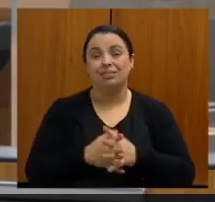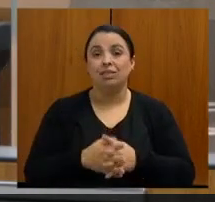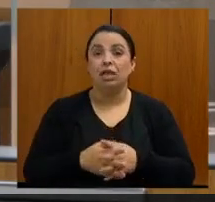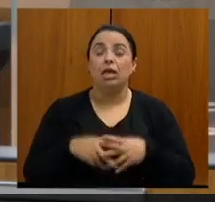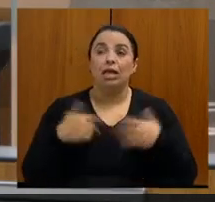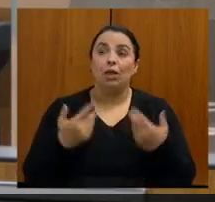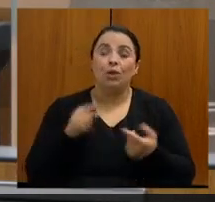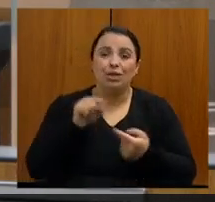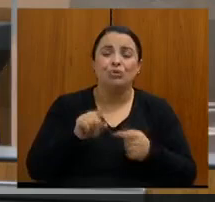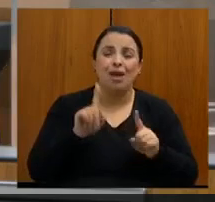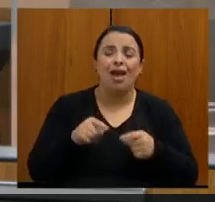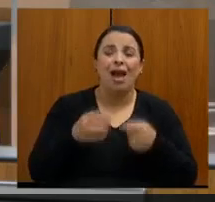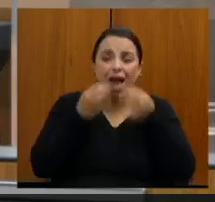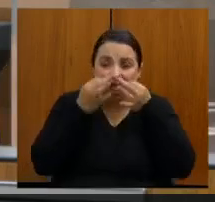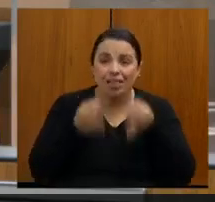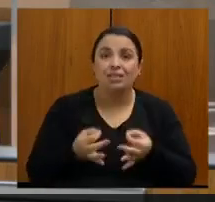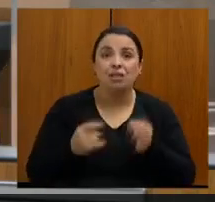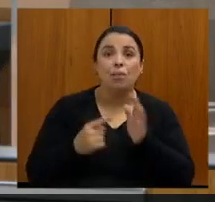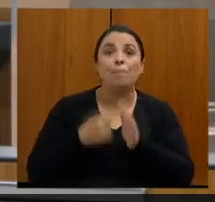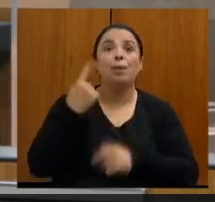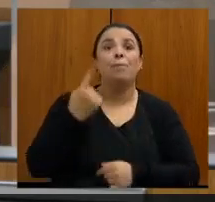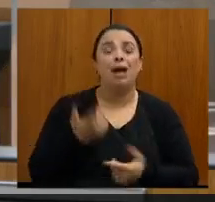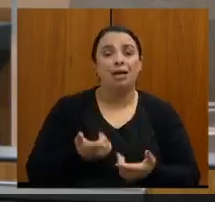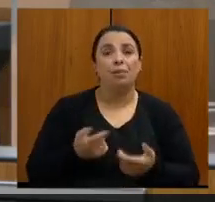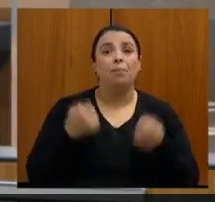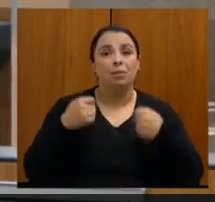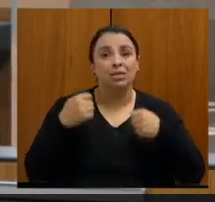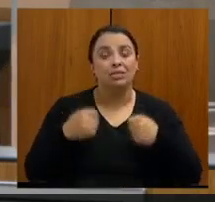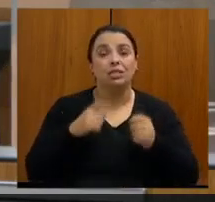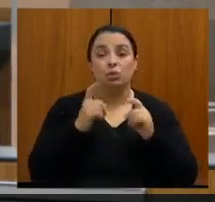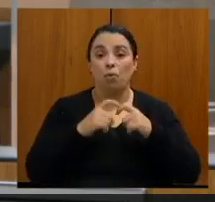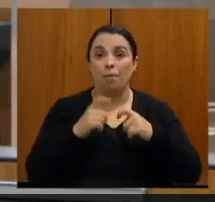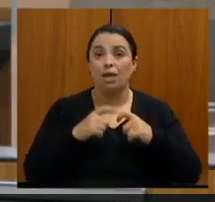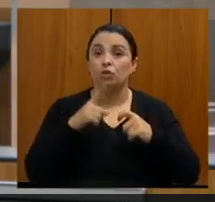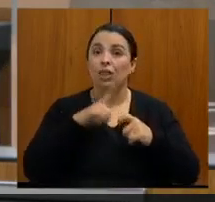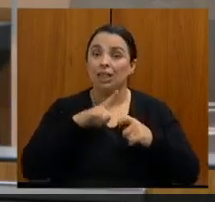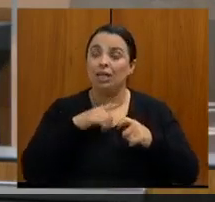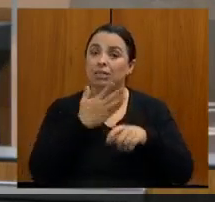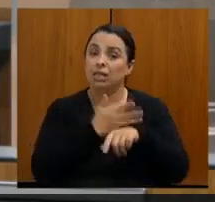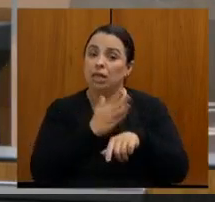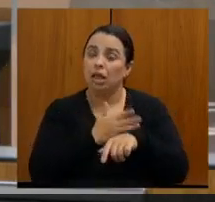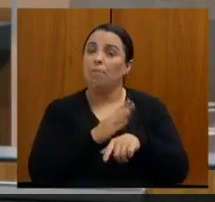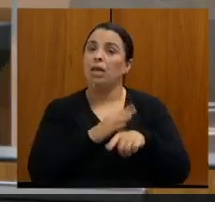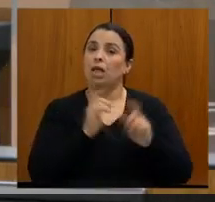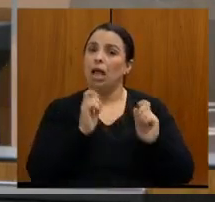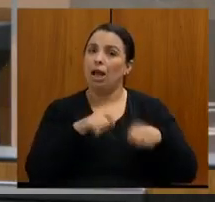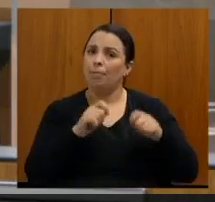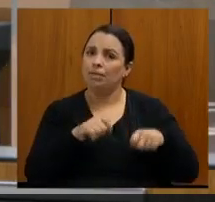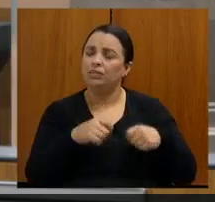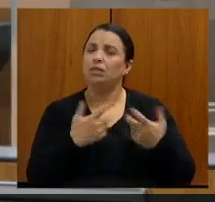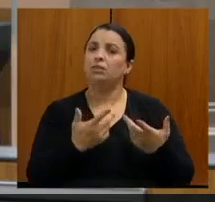primária mesmo, doutora. Nós precisamos, sim, de dar capacitação para os nossos médicos na atenção primária, principalmente,